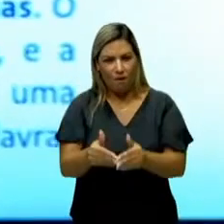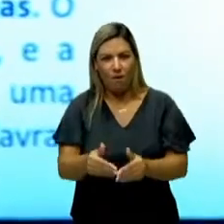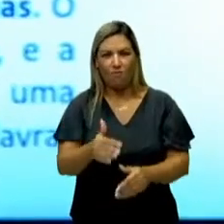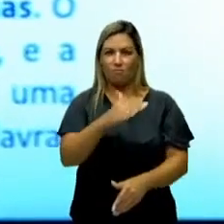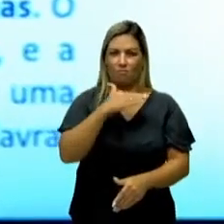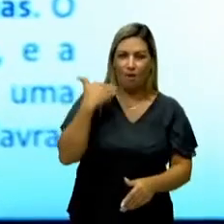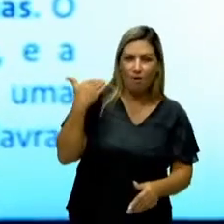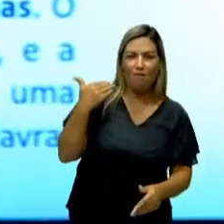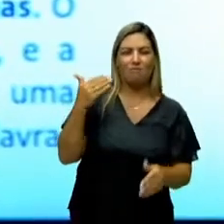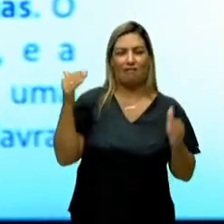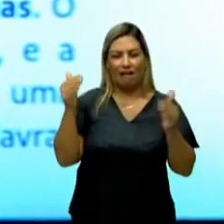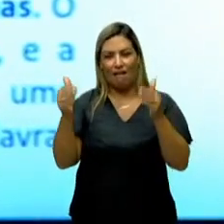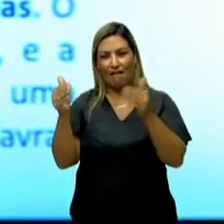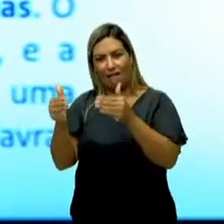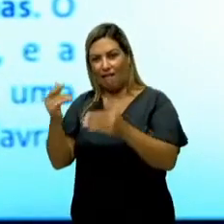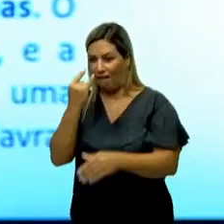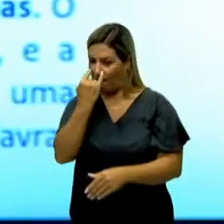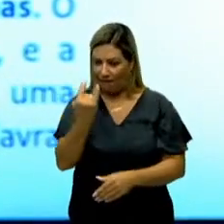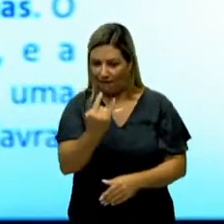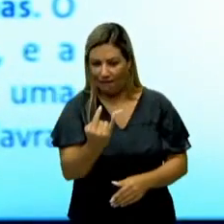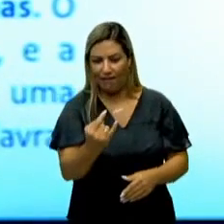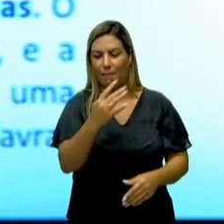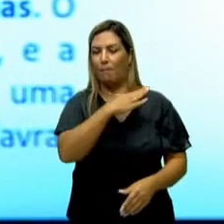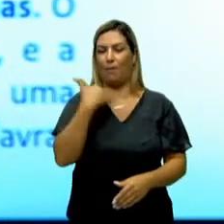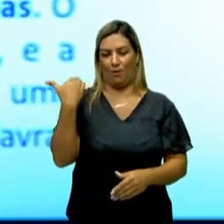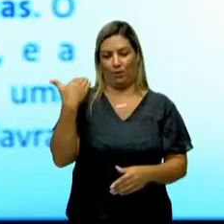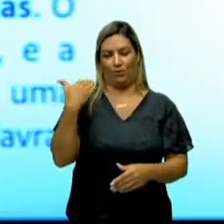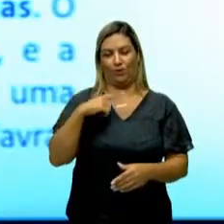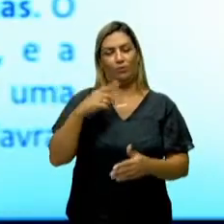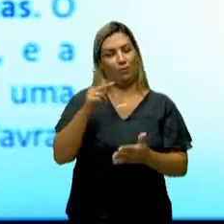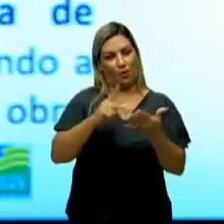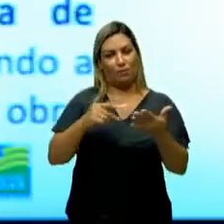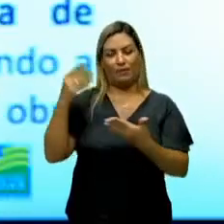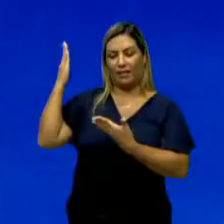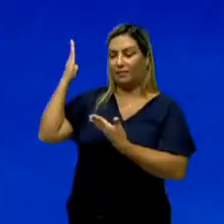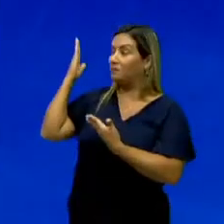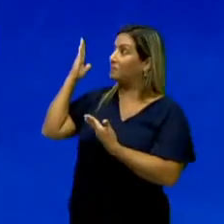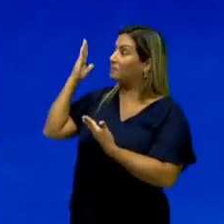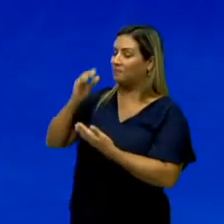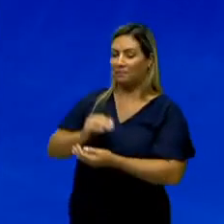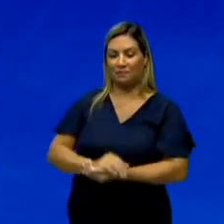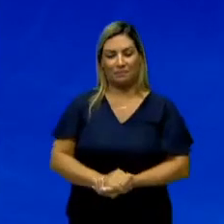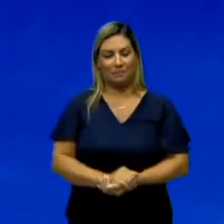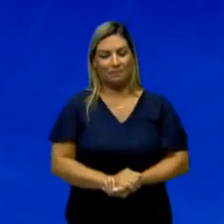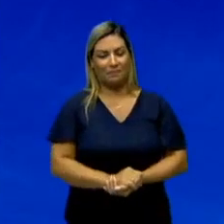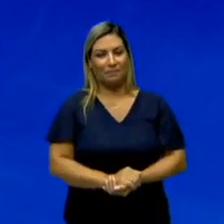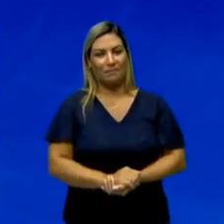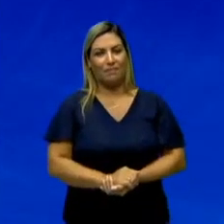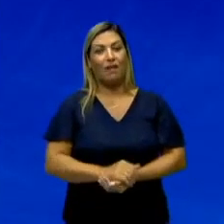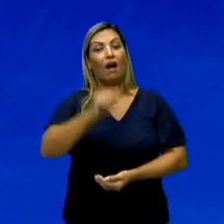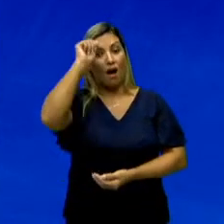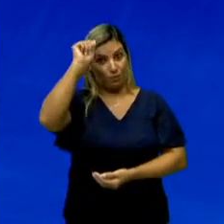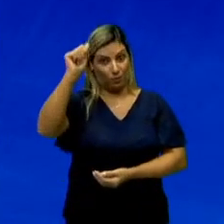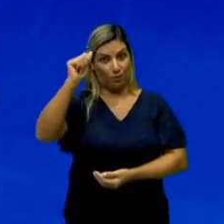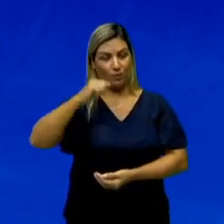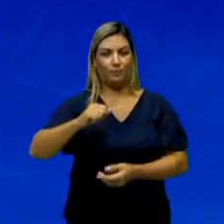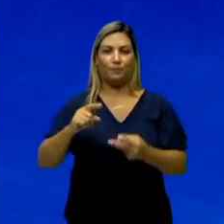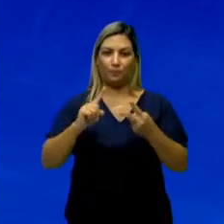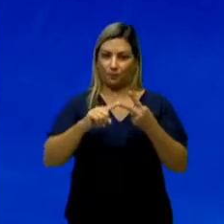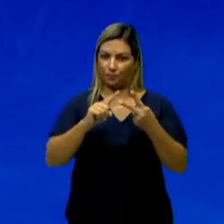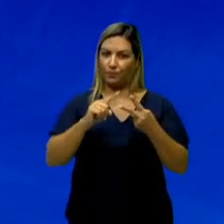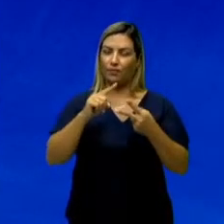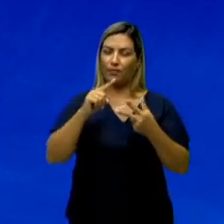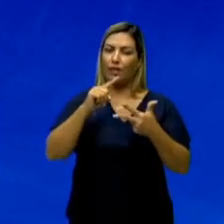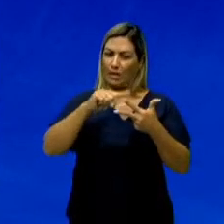vai aparecer bastante nos seus poemas. Segundo autor, Euclides da